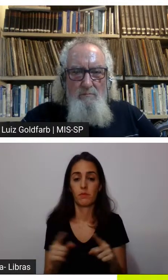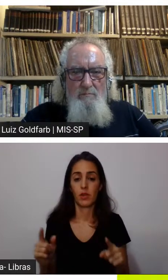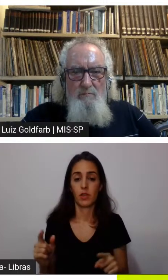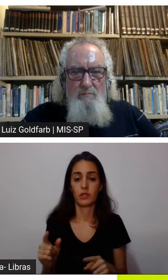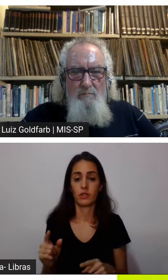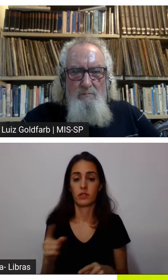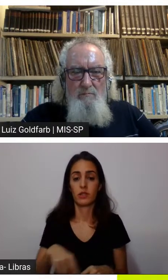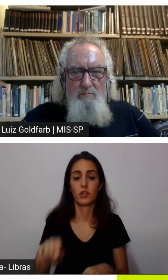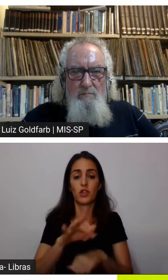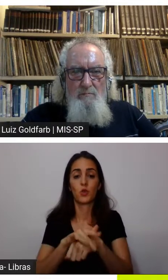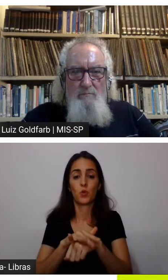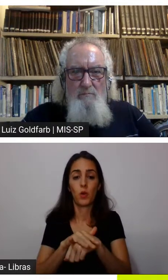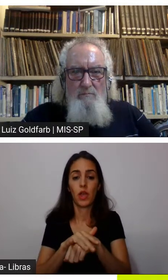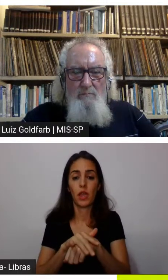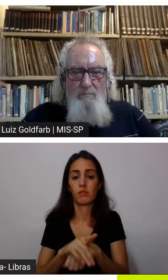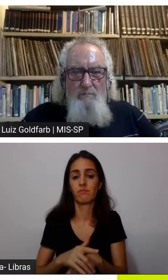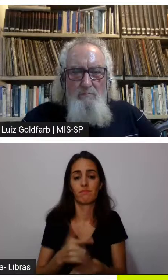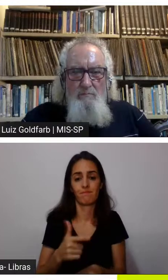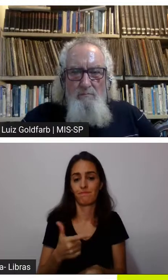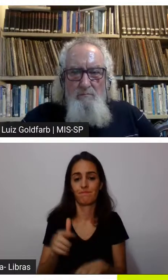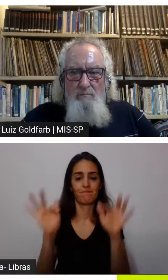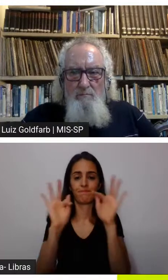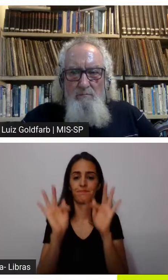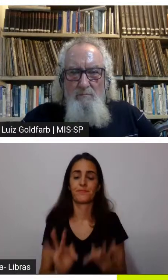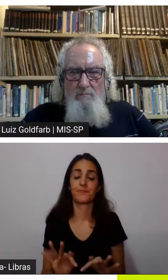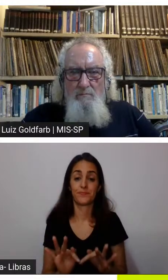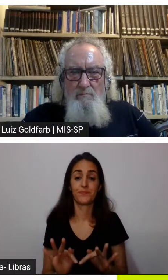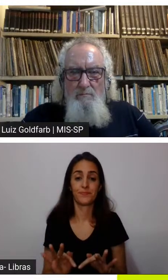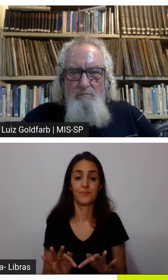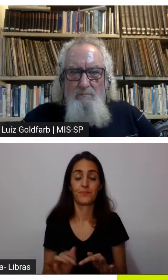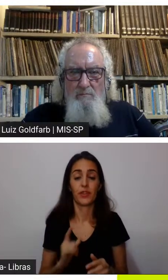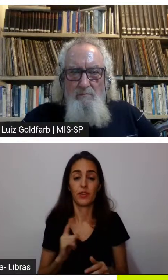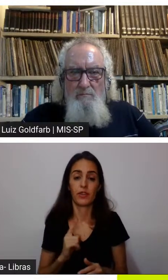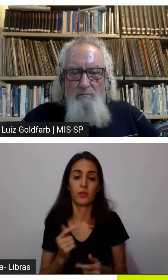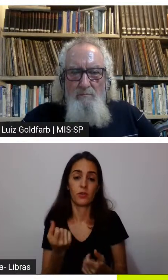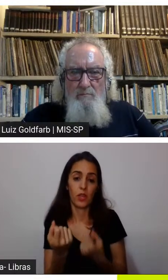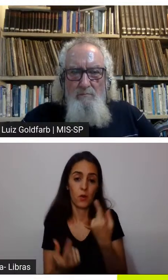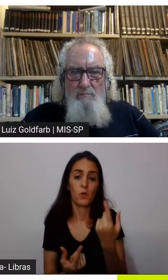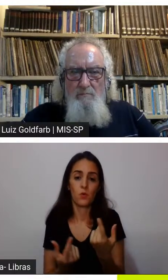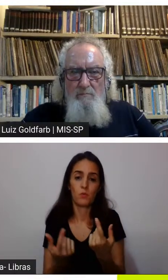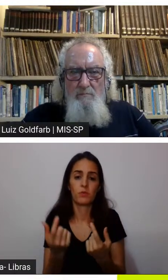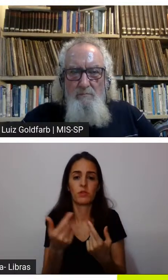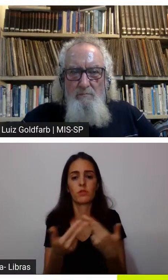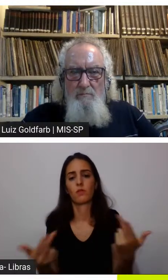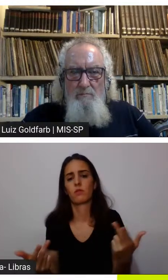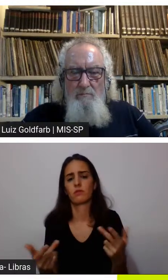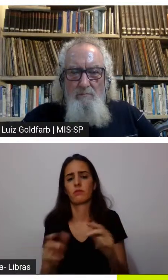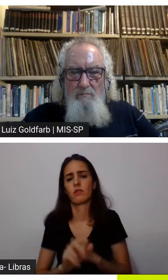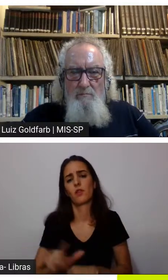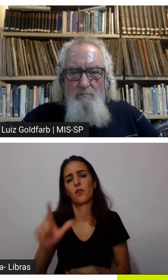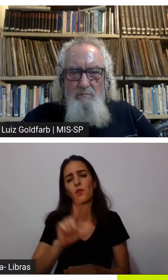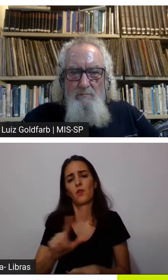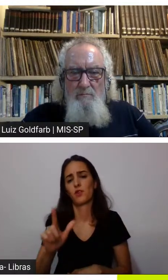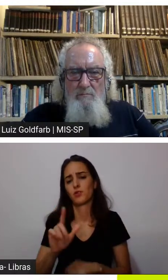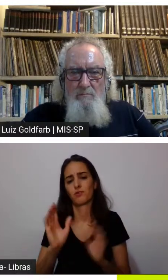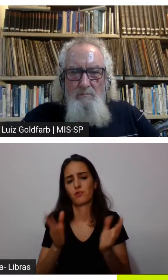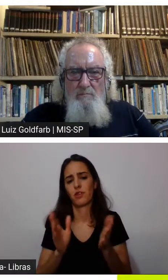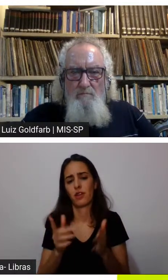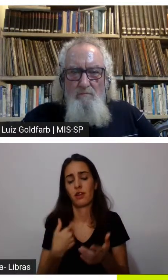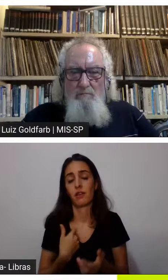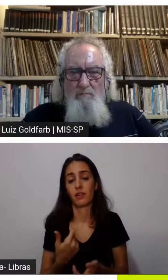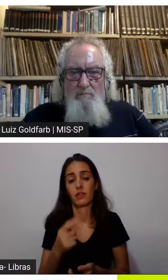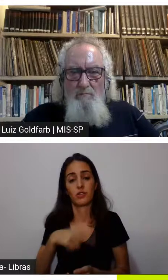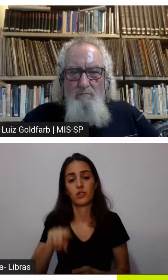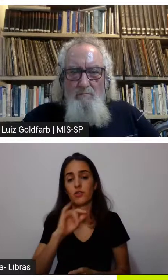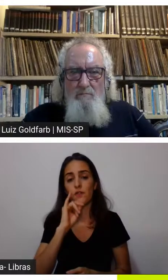então assim tem certas coisas que são um pouco óbvias e evidentes e pragmáticas a se fazer então eu